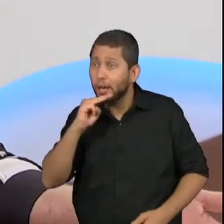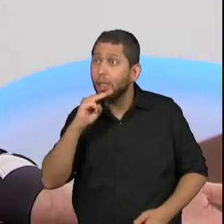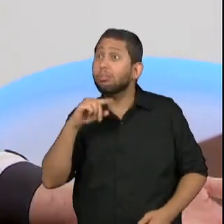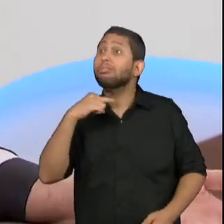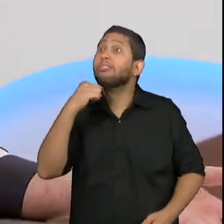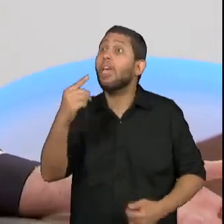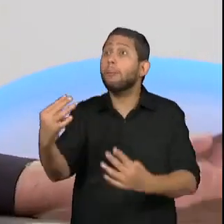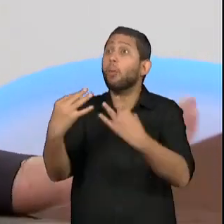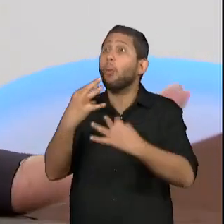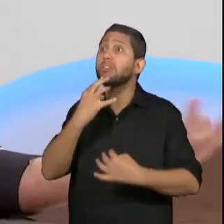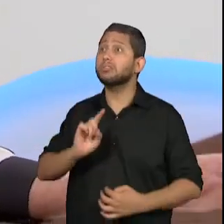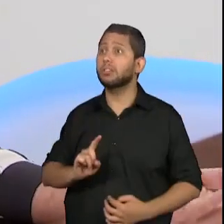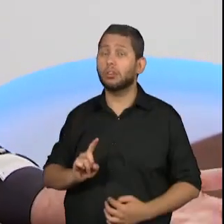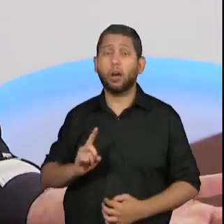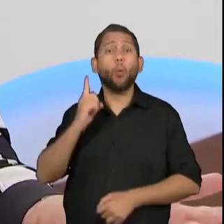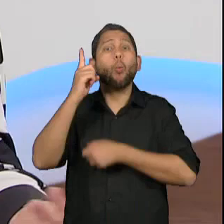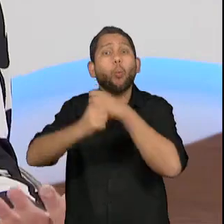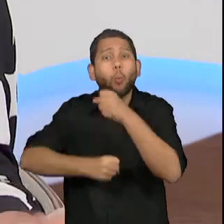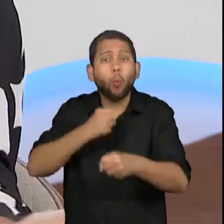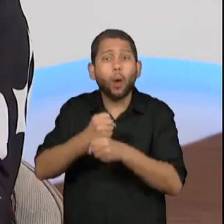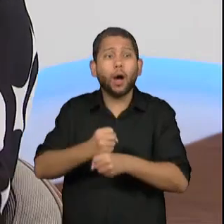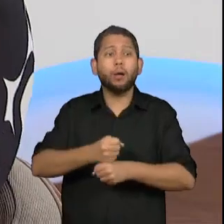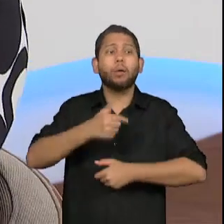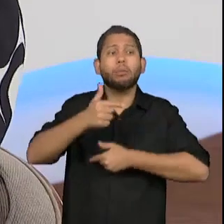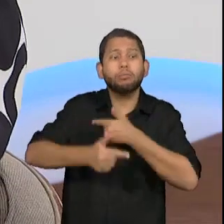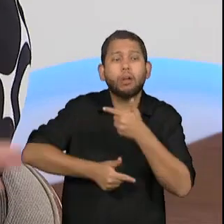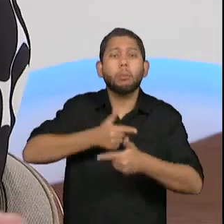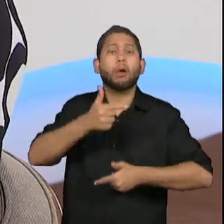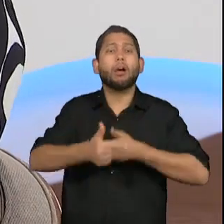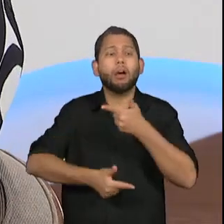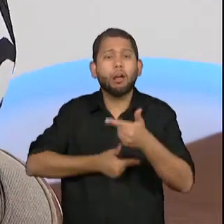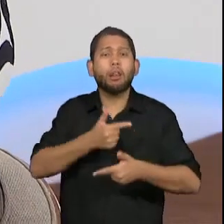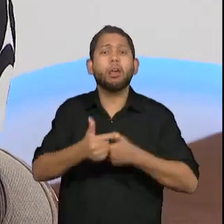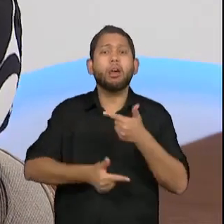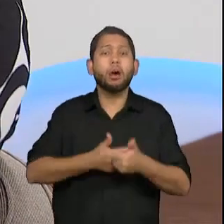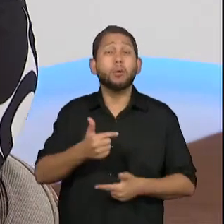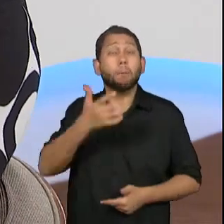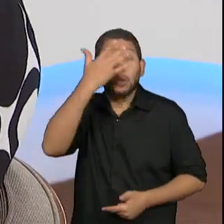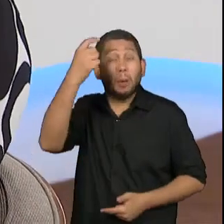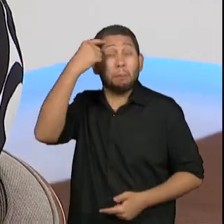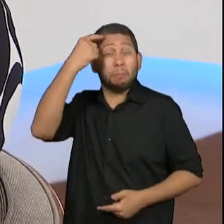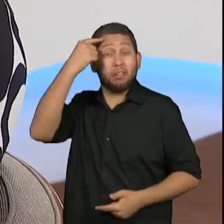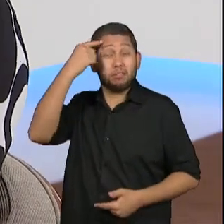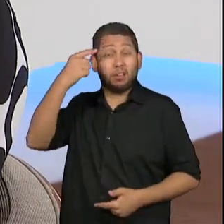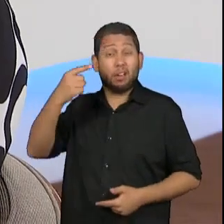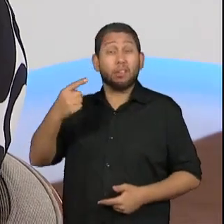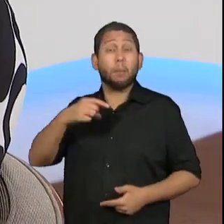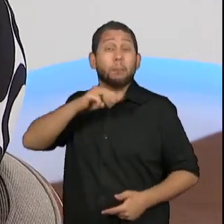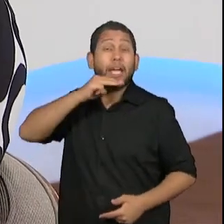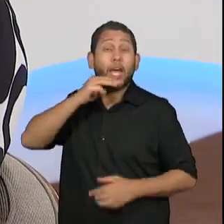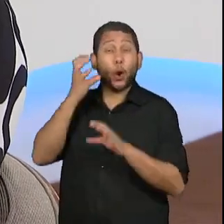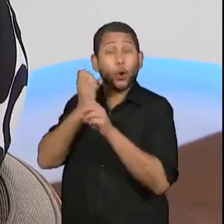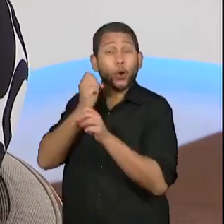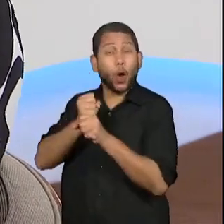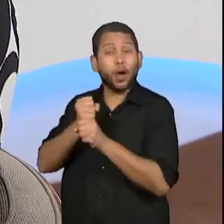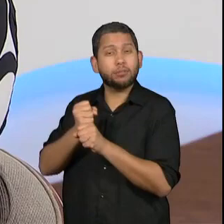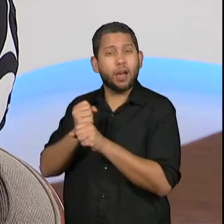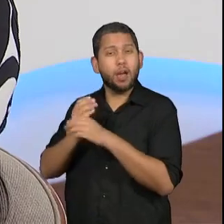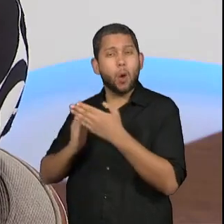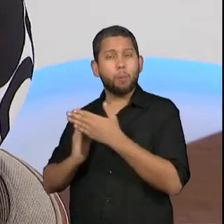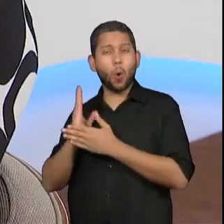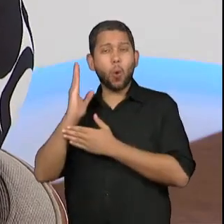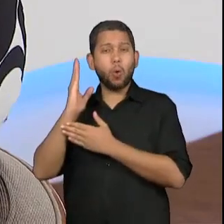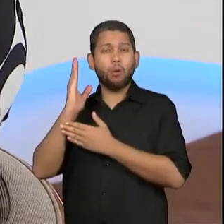tratado quase que o ano todo como o cara que ia rebaixar a mangueira, que não